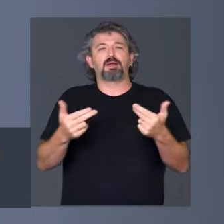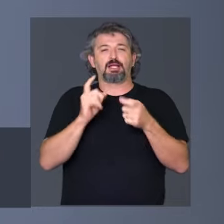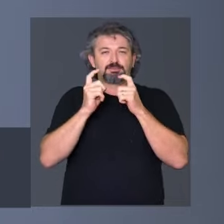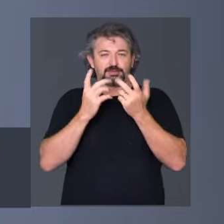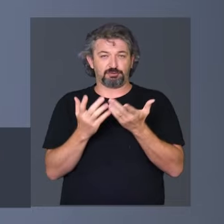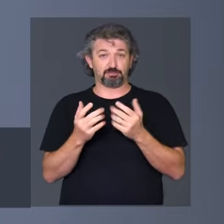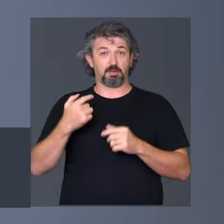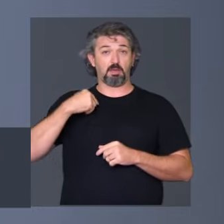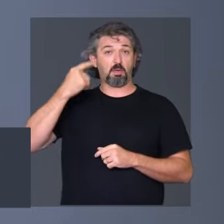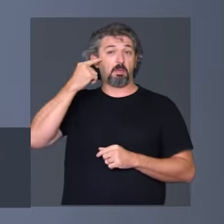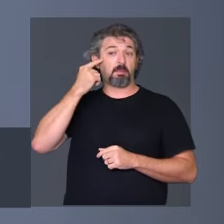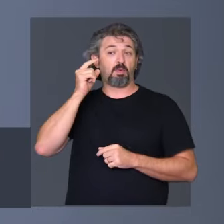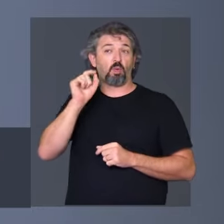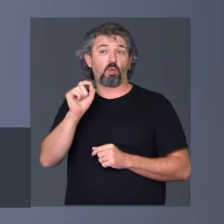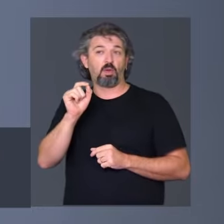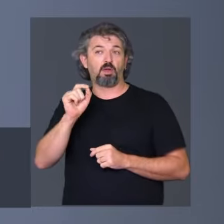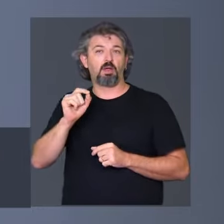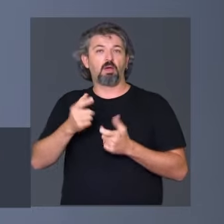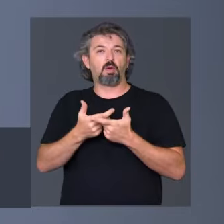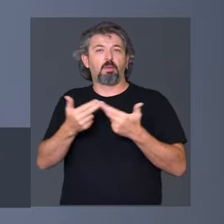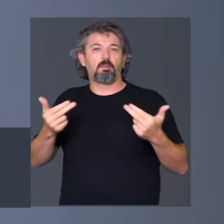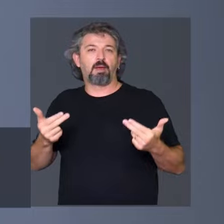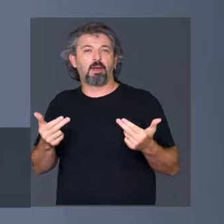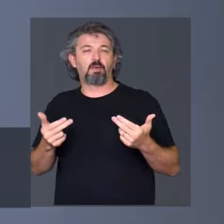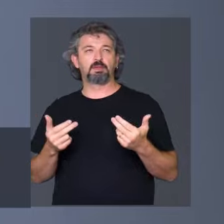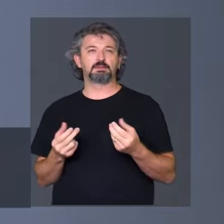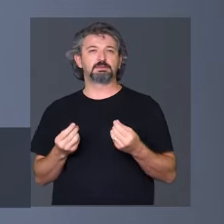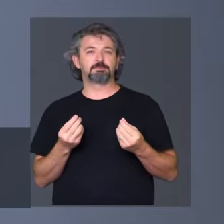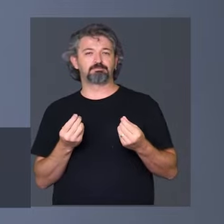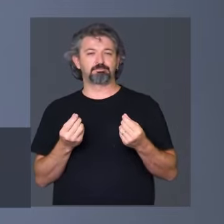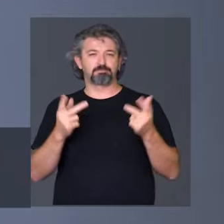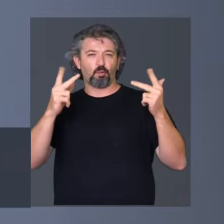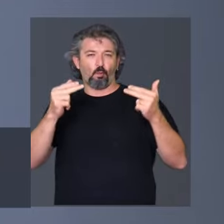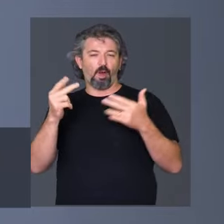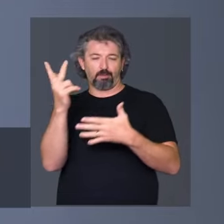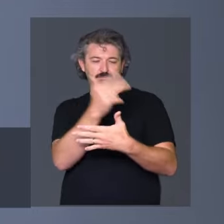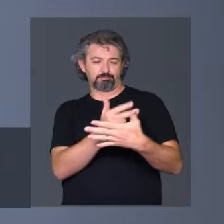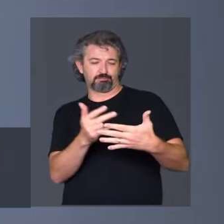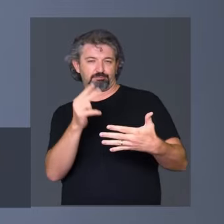trabalho. A minha ideia é que ficasse uma coisa assim.